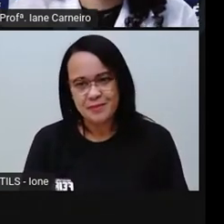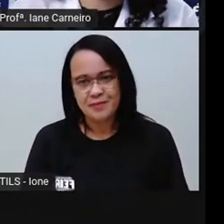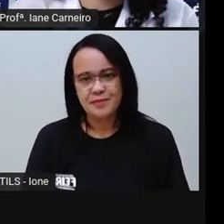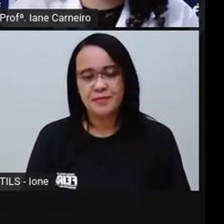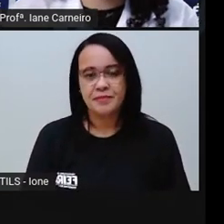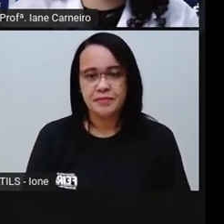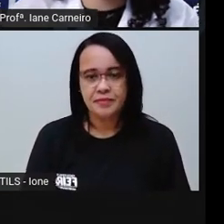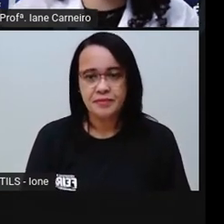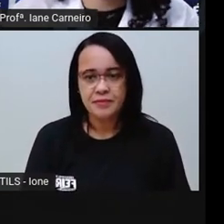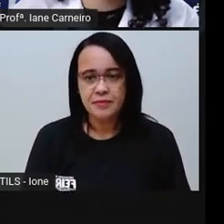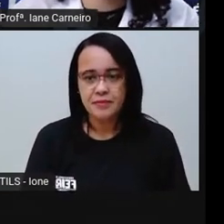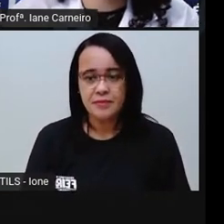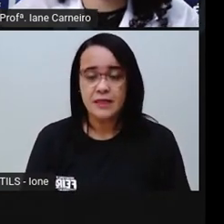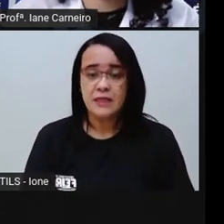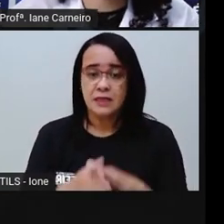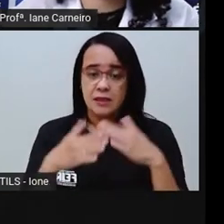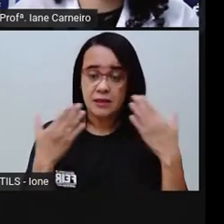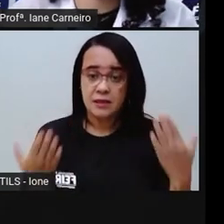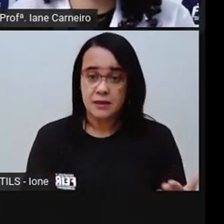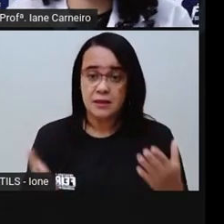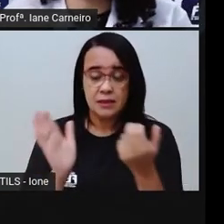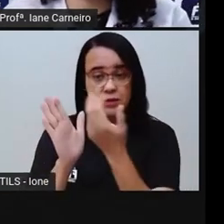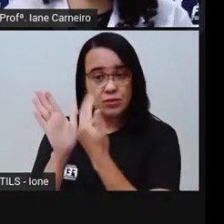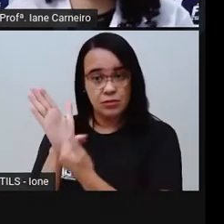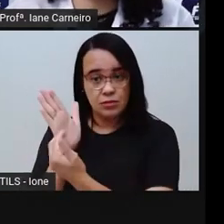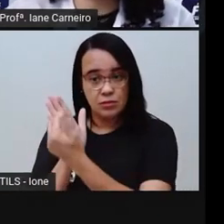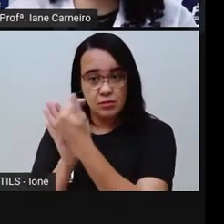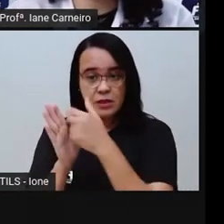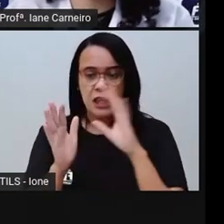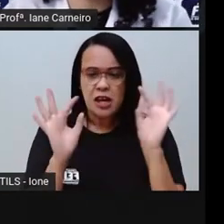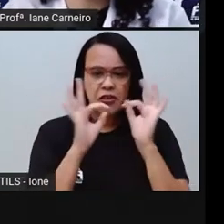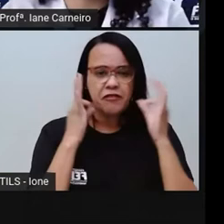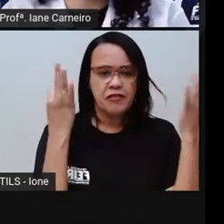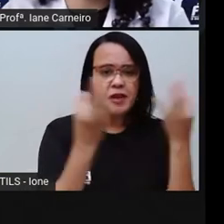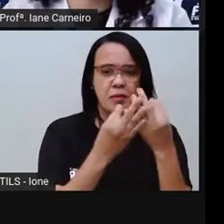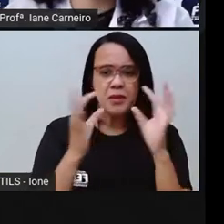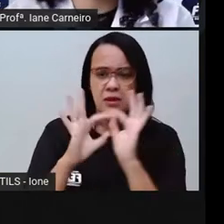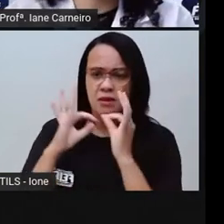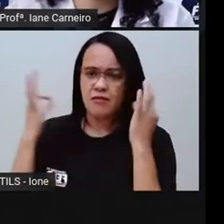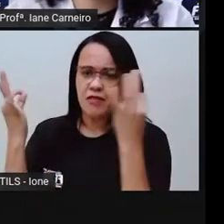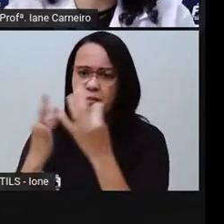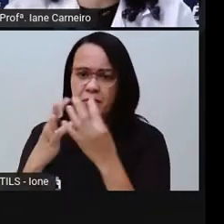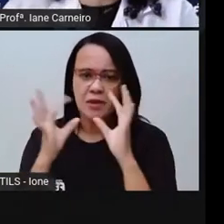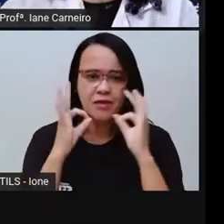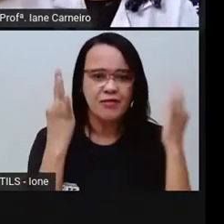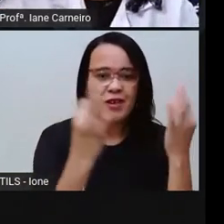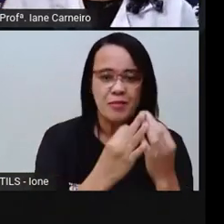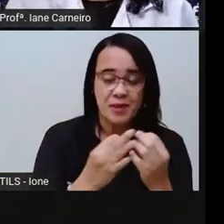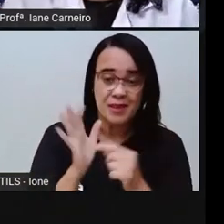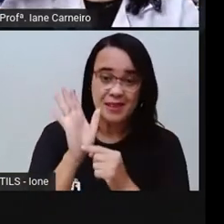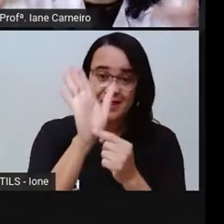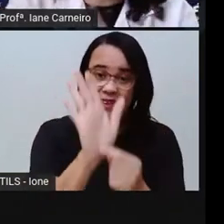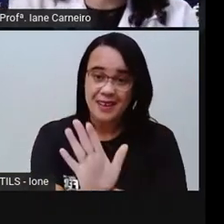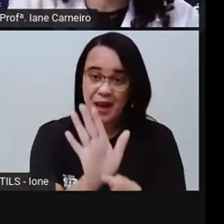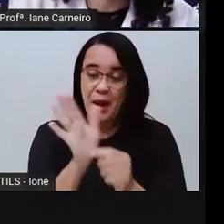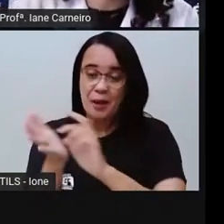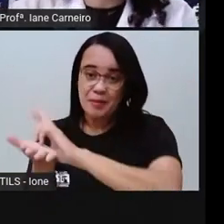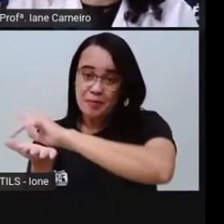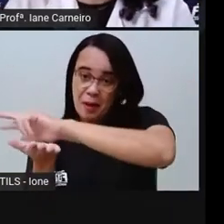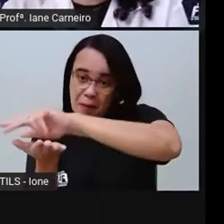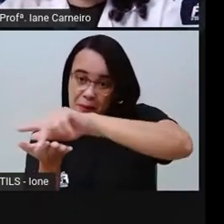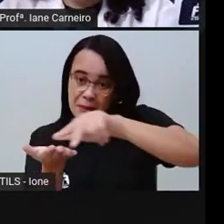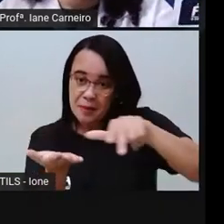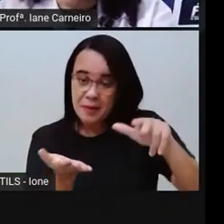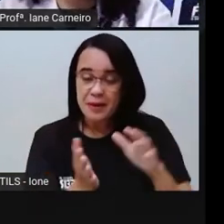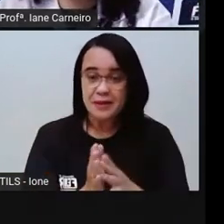Então, a Pró trouxe aqui, novamente, essa imagem de diversas famílias, ilustrando diversas famílias, famílias grandes, famílias pequenas,